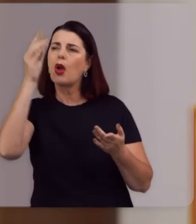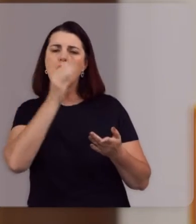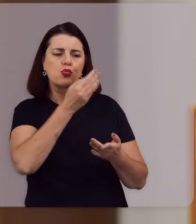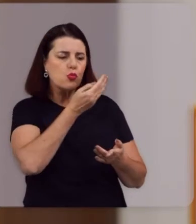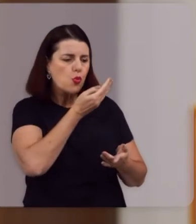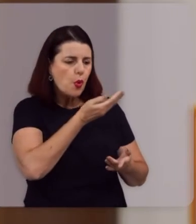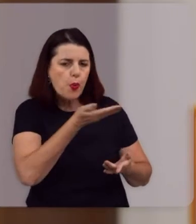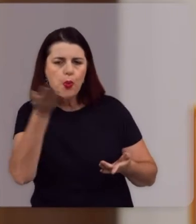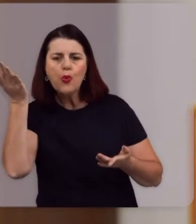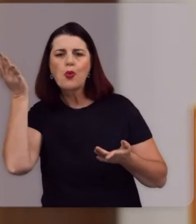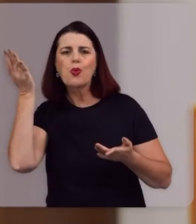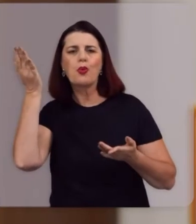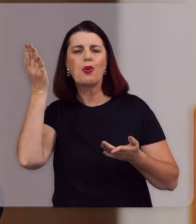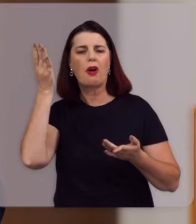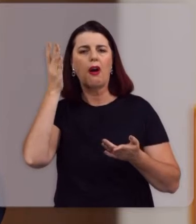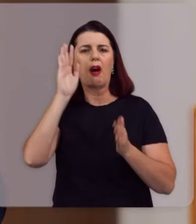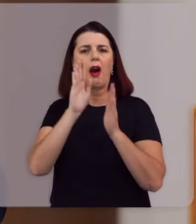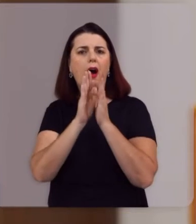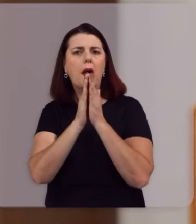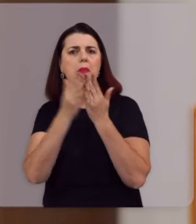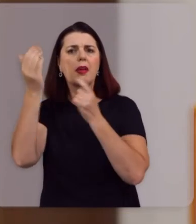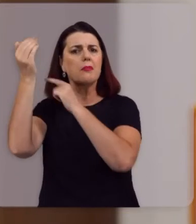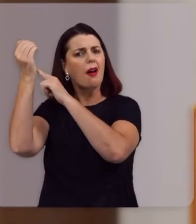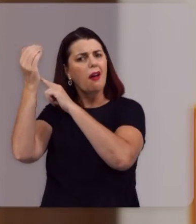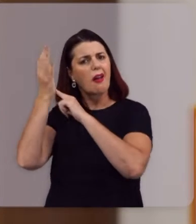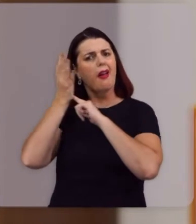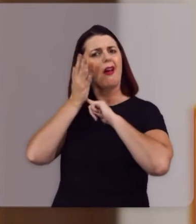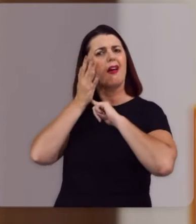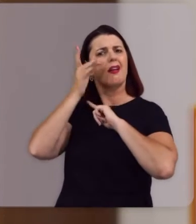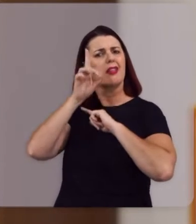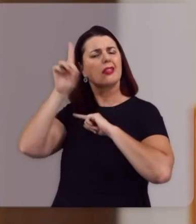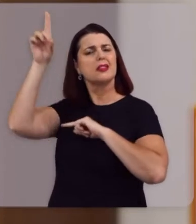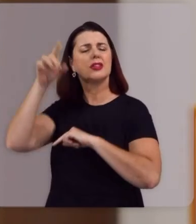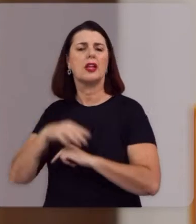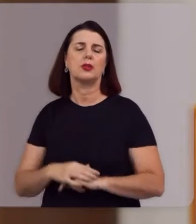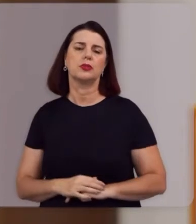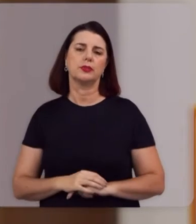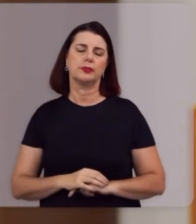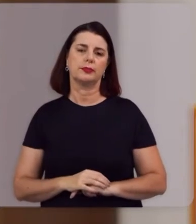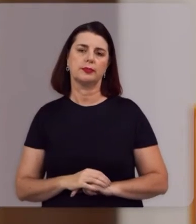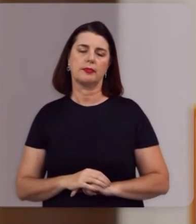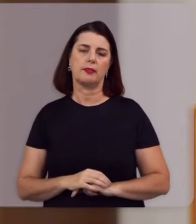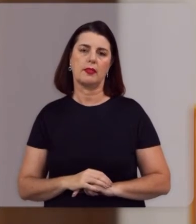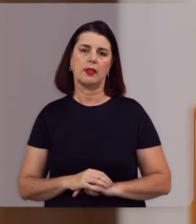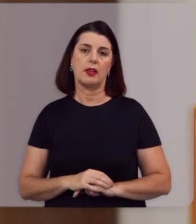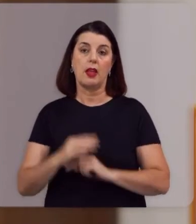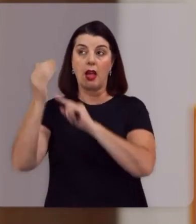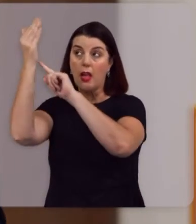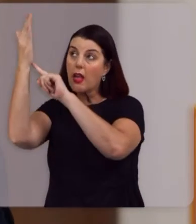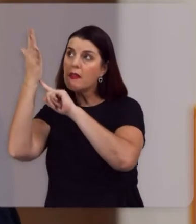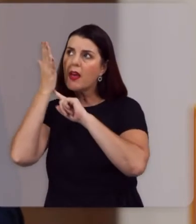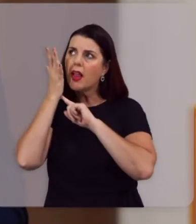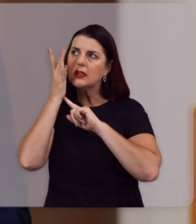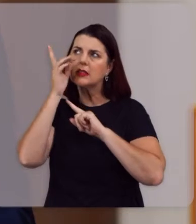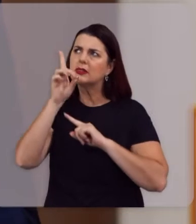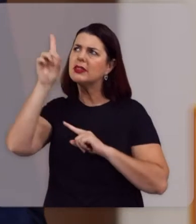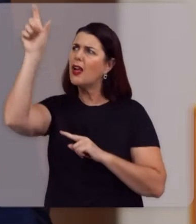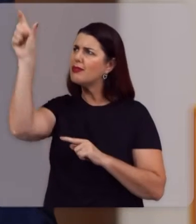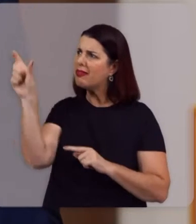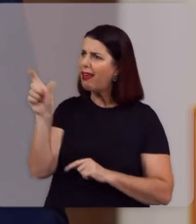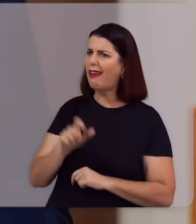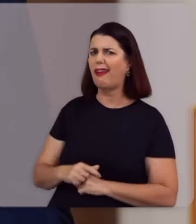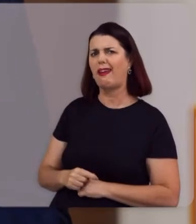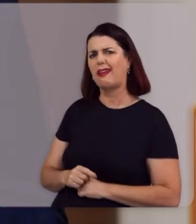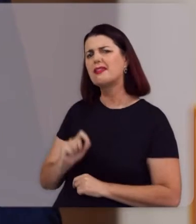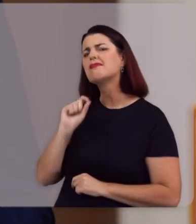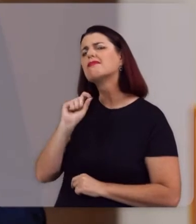A Bíblia É a revelação De Deus Revelação de quem Deus é